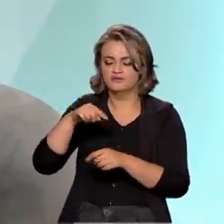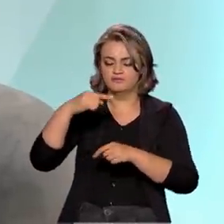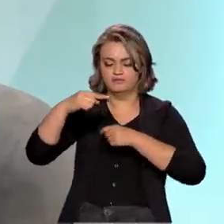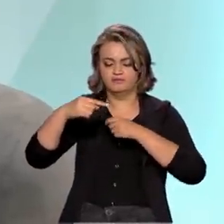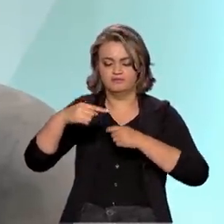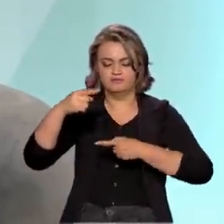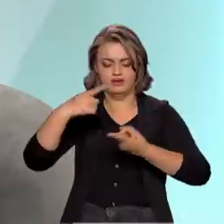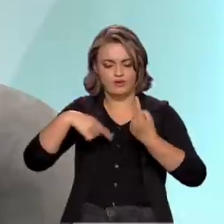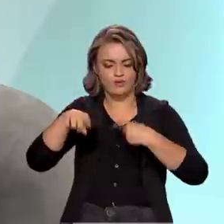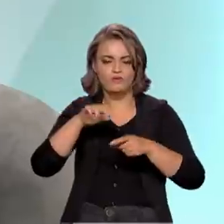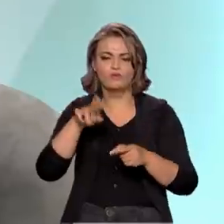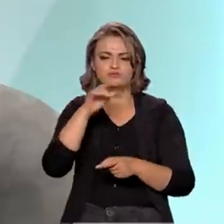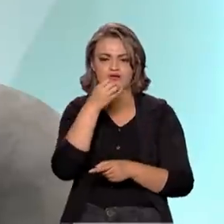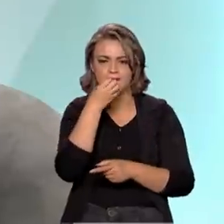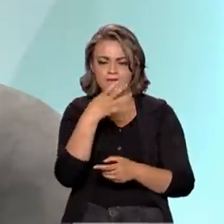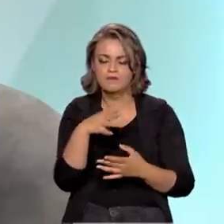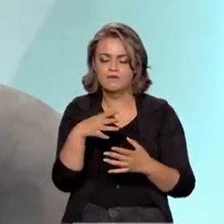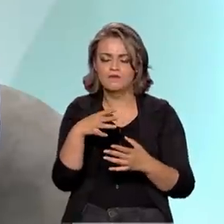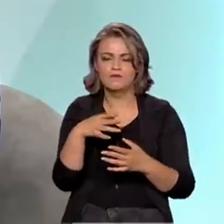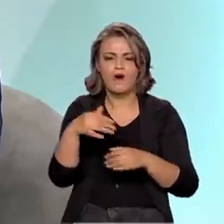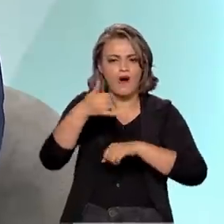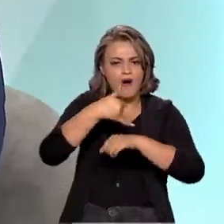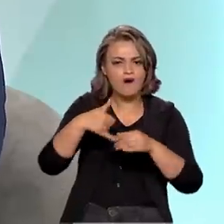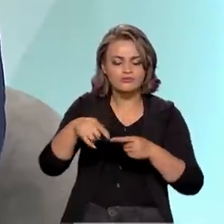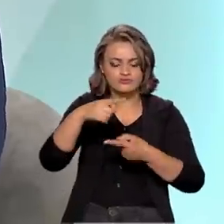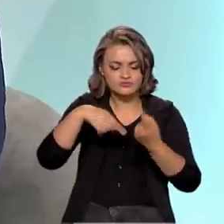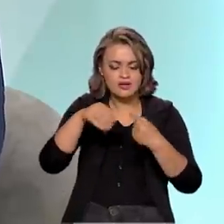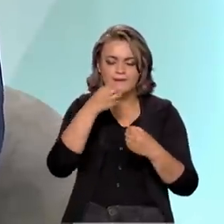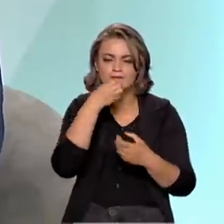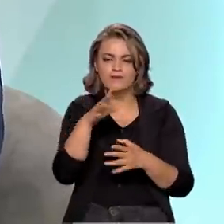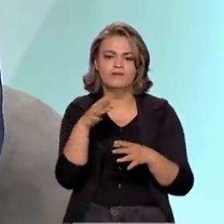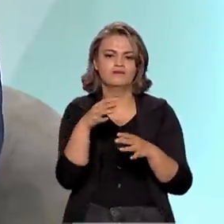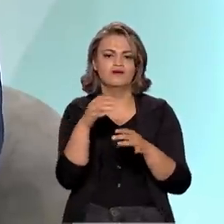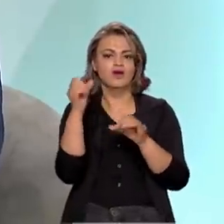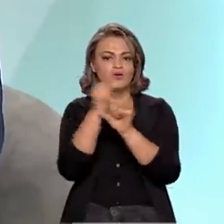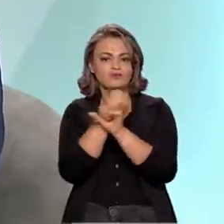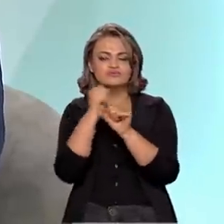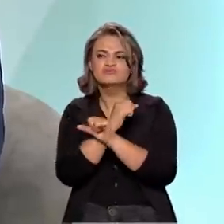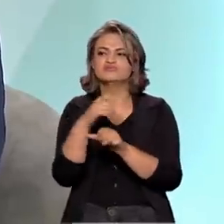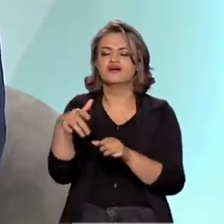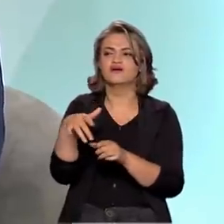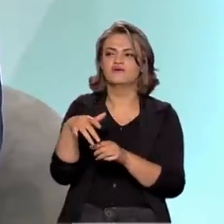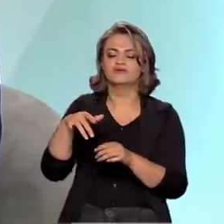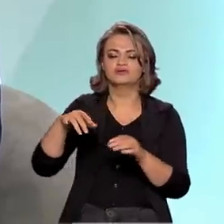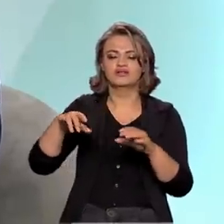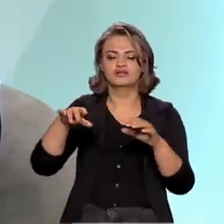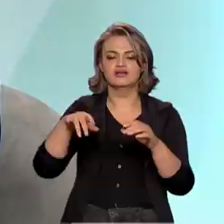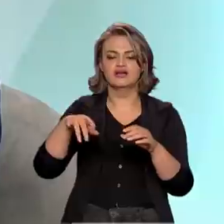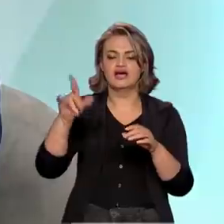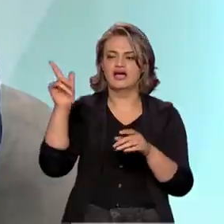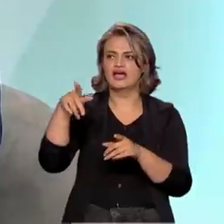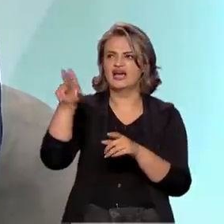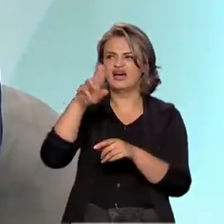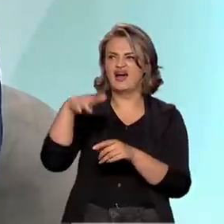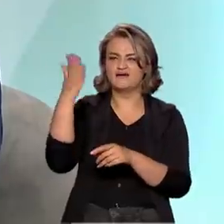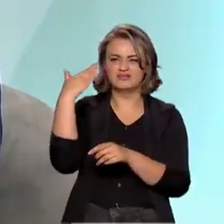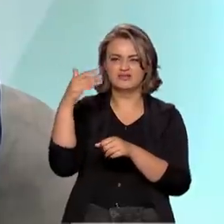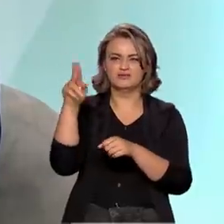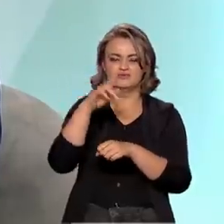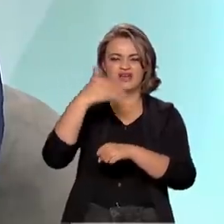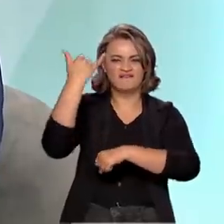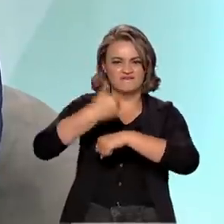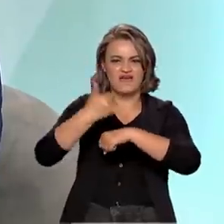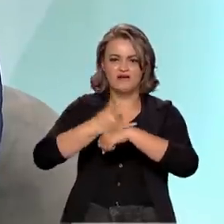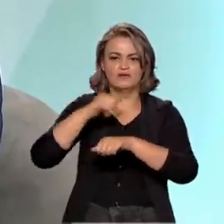lubrificante, construção civil. Você vê aqueles vergalhões, em vez de ferro, você usa